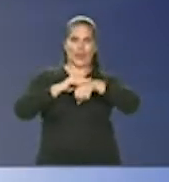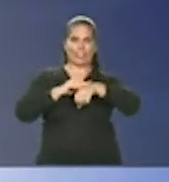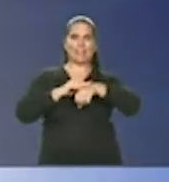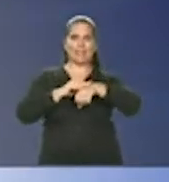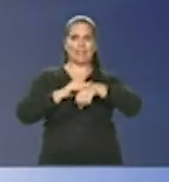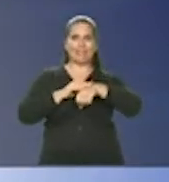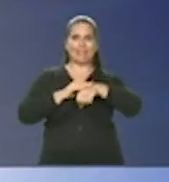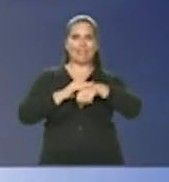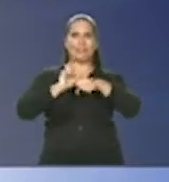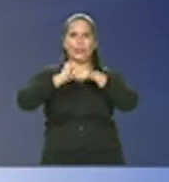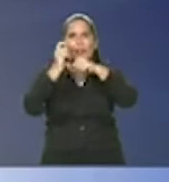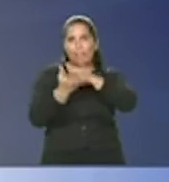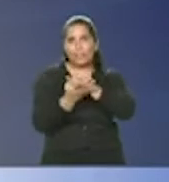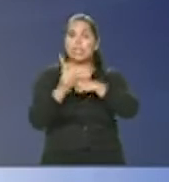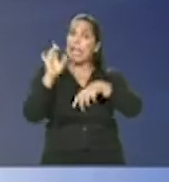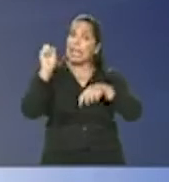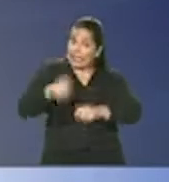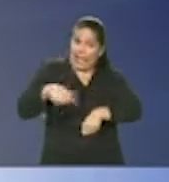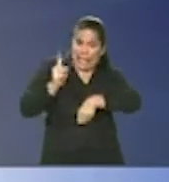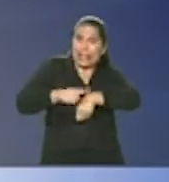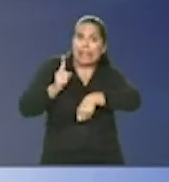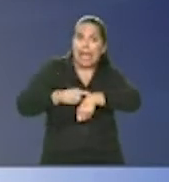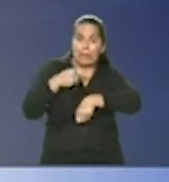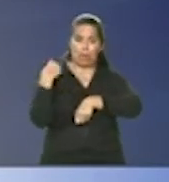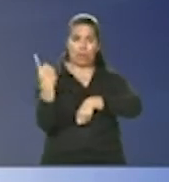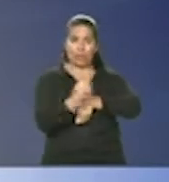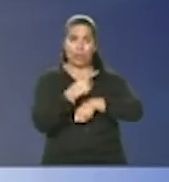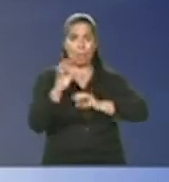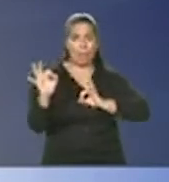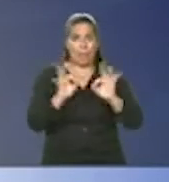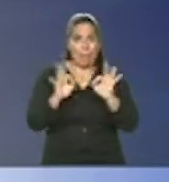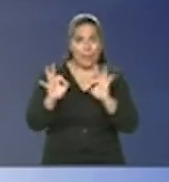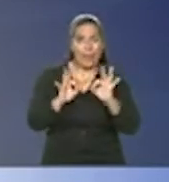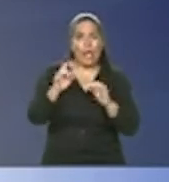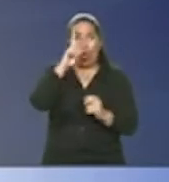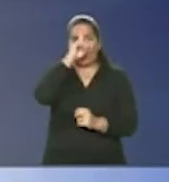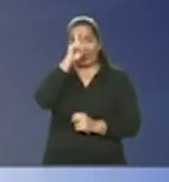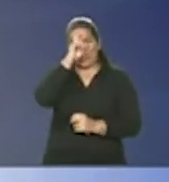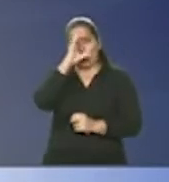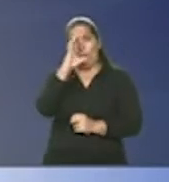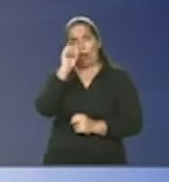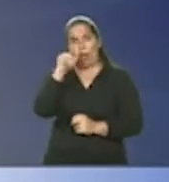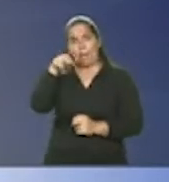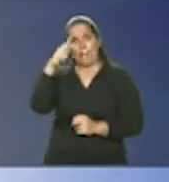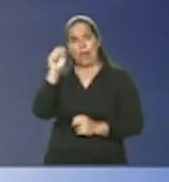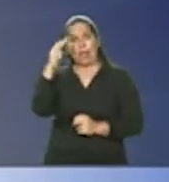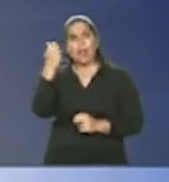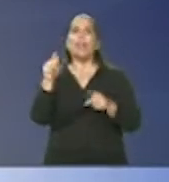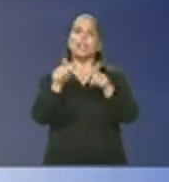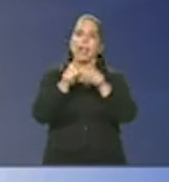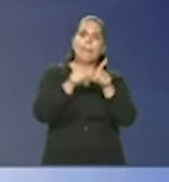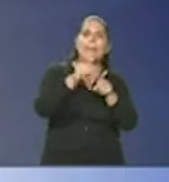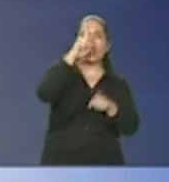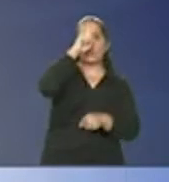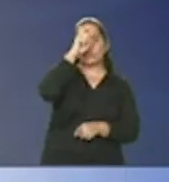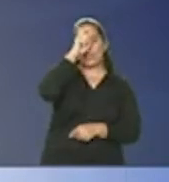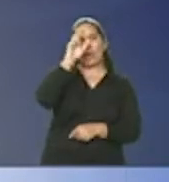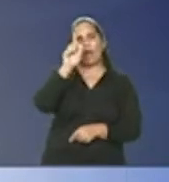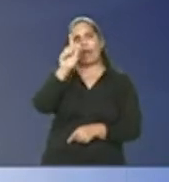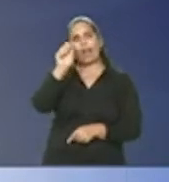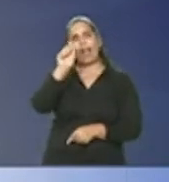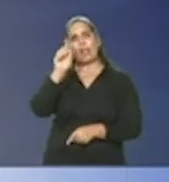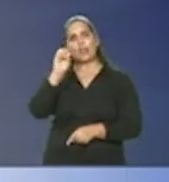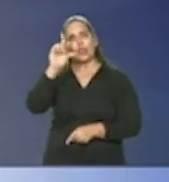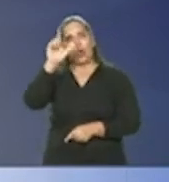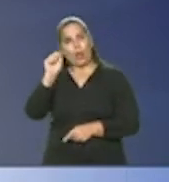estarmos ainda mais preparados, tanto no Gasola como no hospital de campanha, e fará com que os nossos